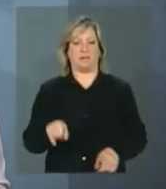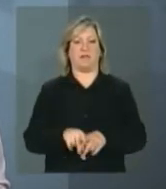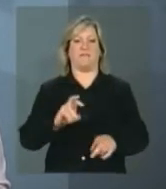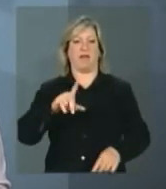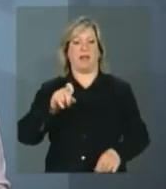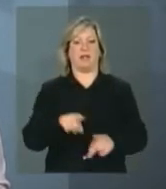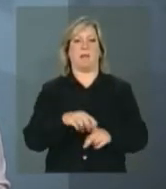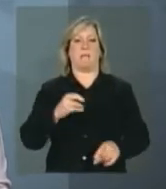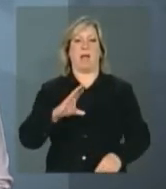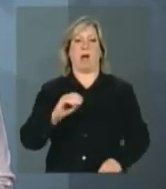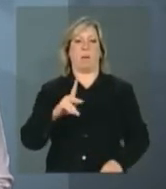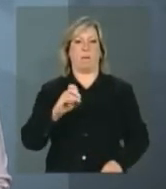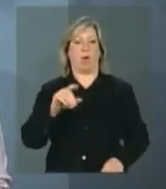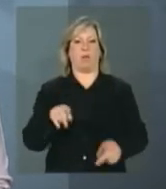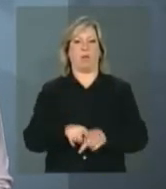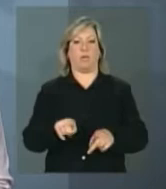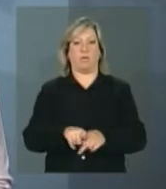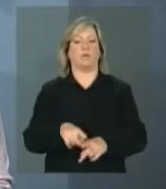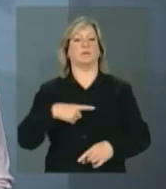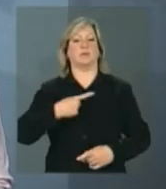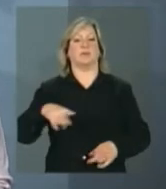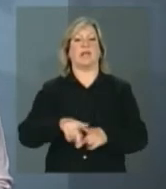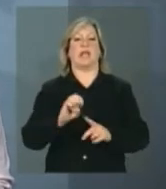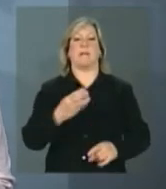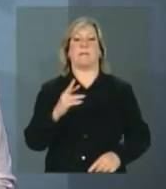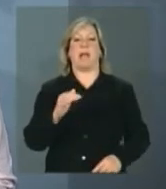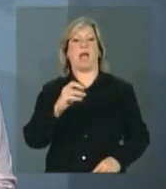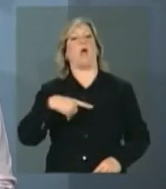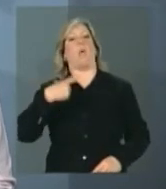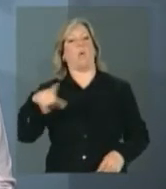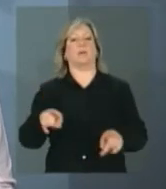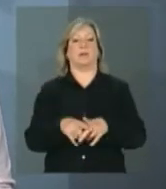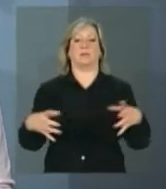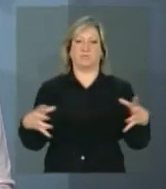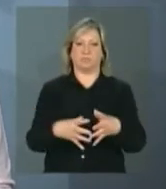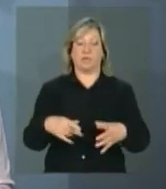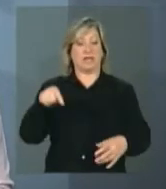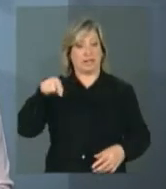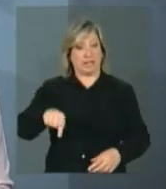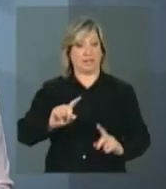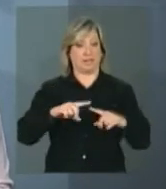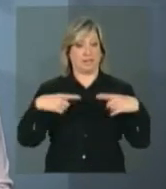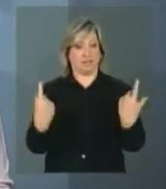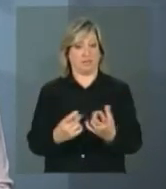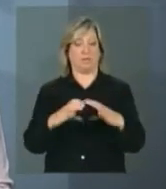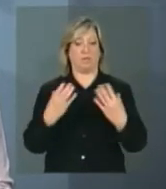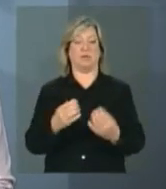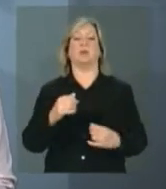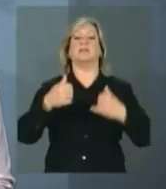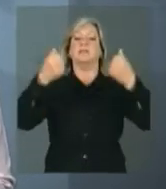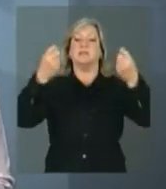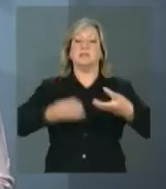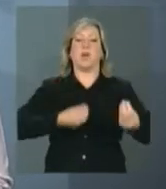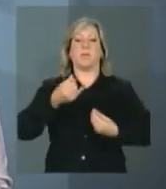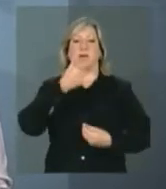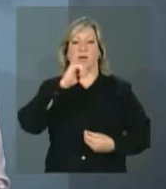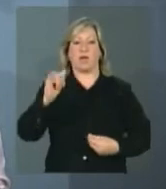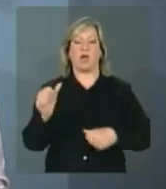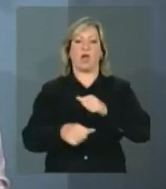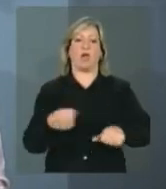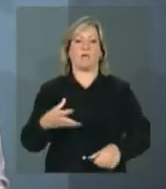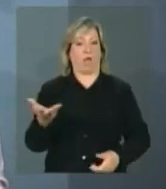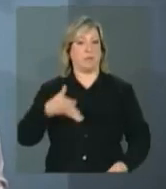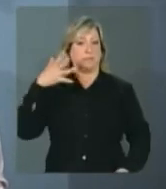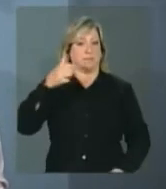Polo e Embraer. Na ocasião, foi apresentada a experiência brasileira sobre energias renováveis. Veja como foi o